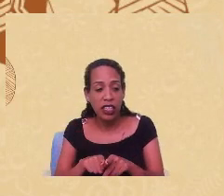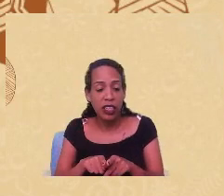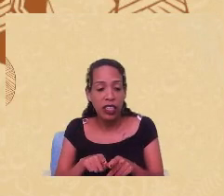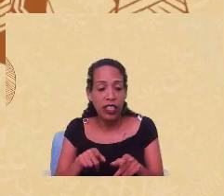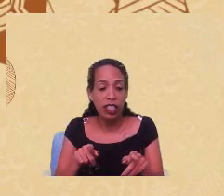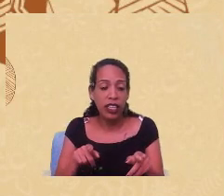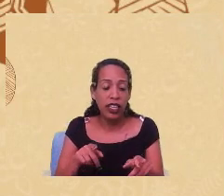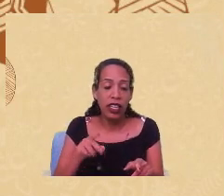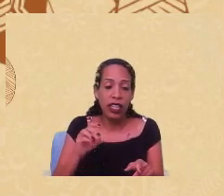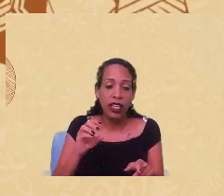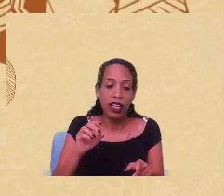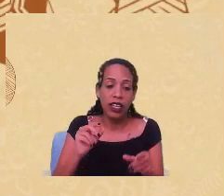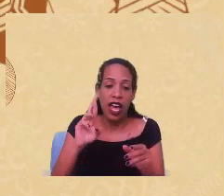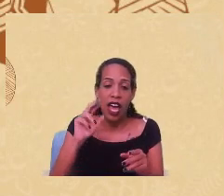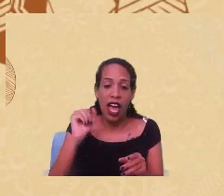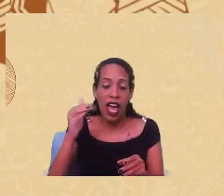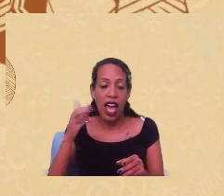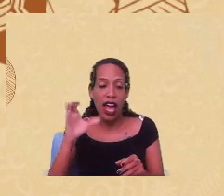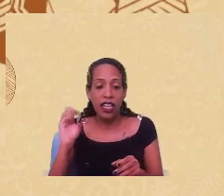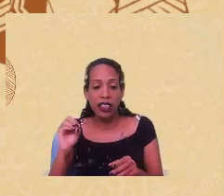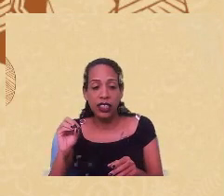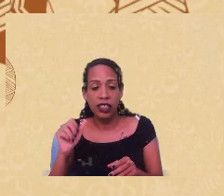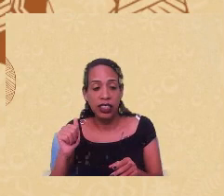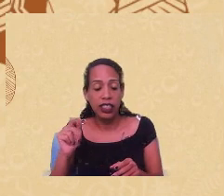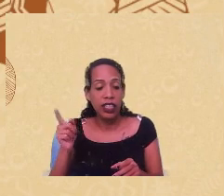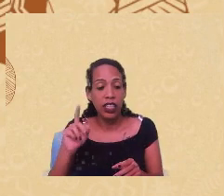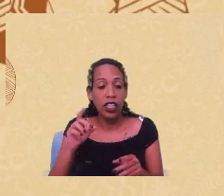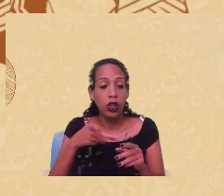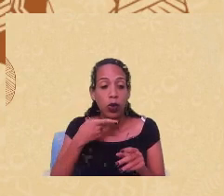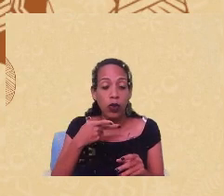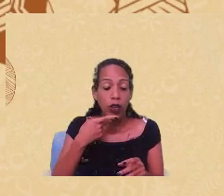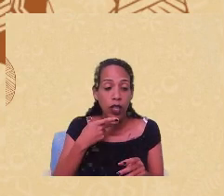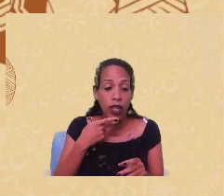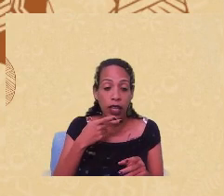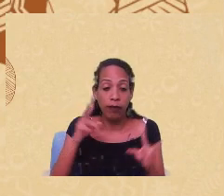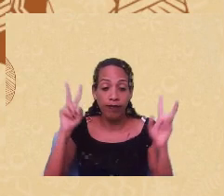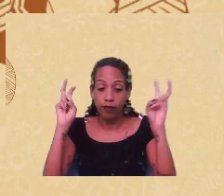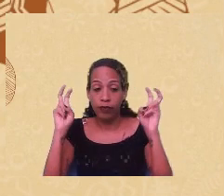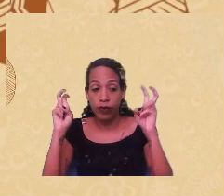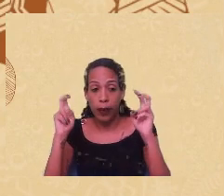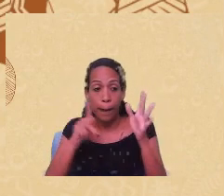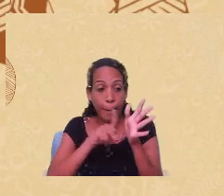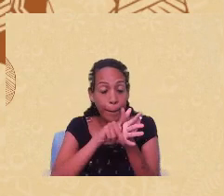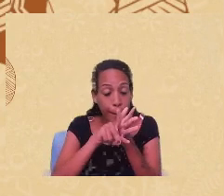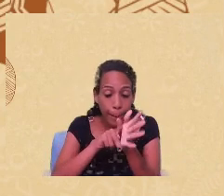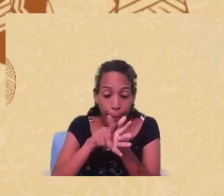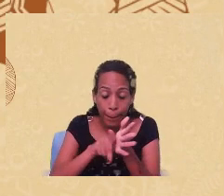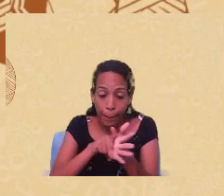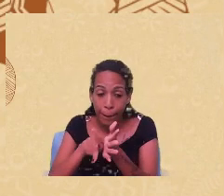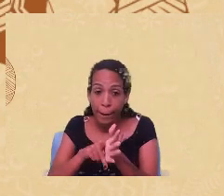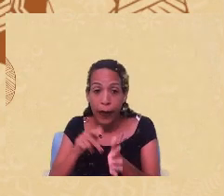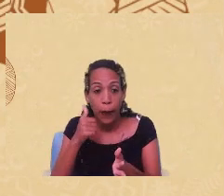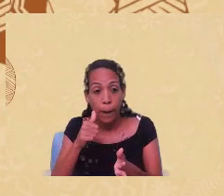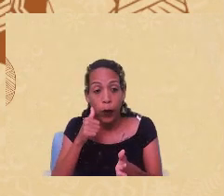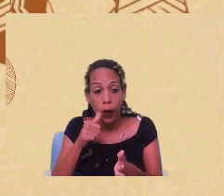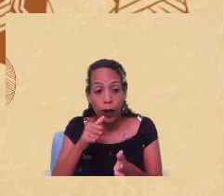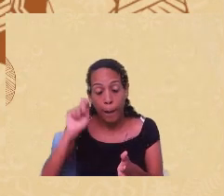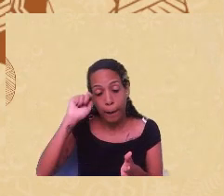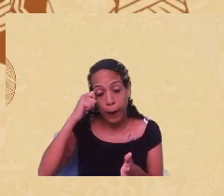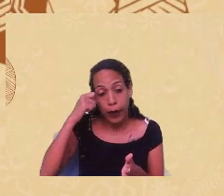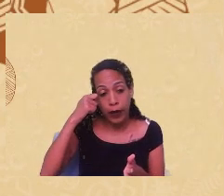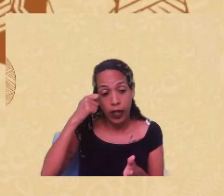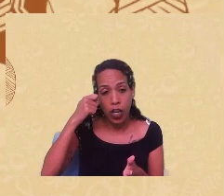intersecção, ele não usava esse termo, a época, esse termo, as pesquisadoras, mulheres negras, norte